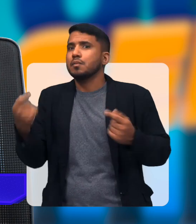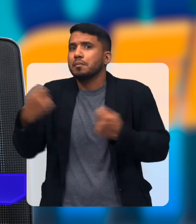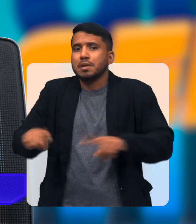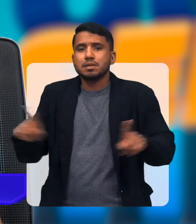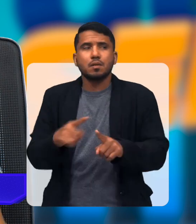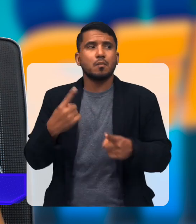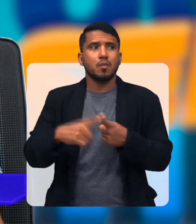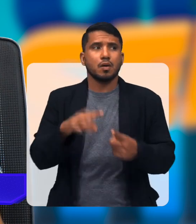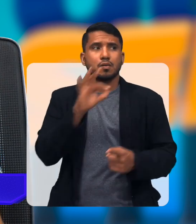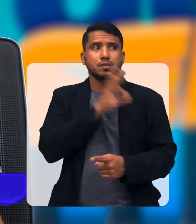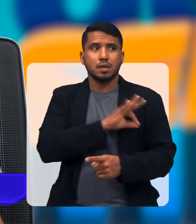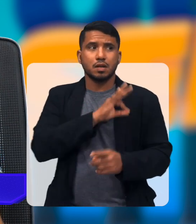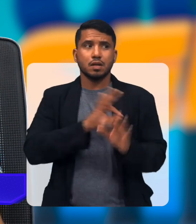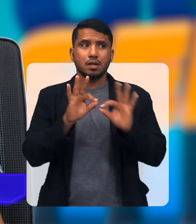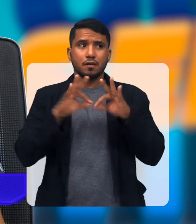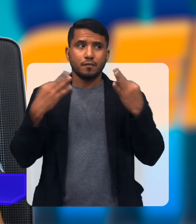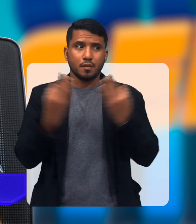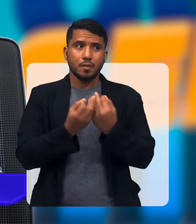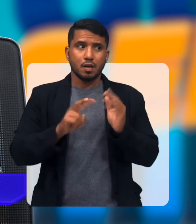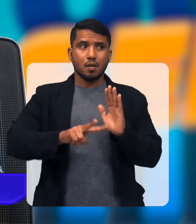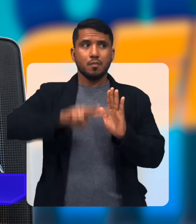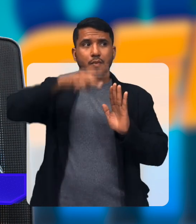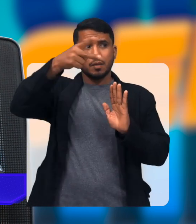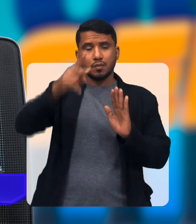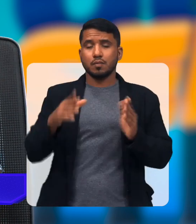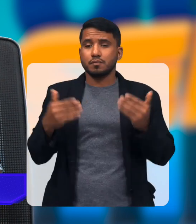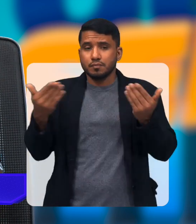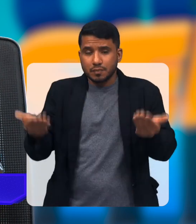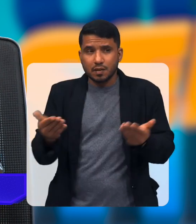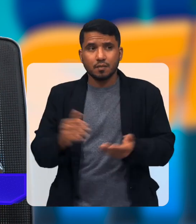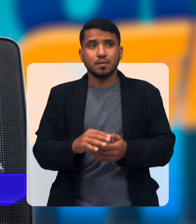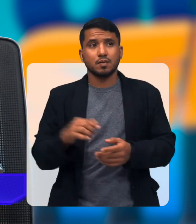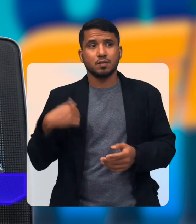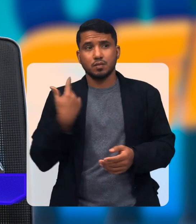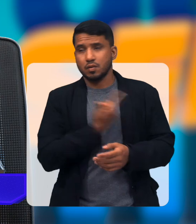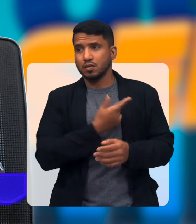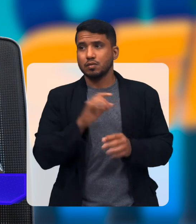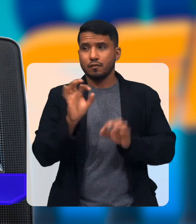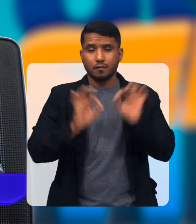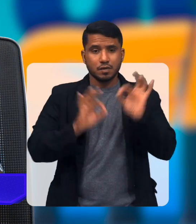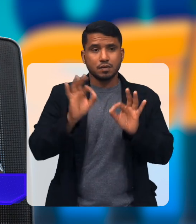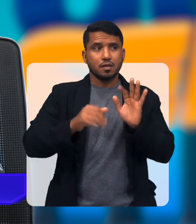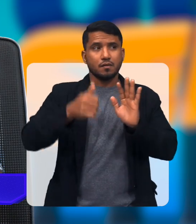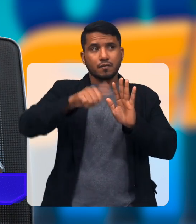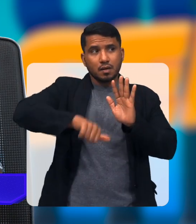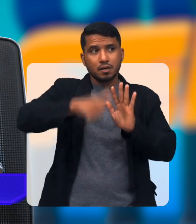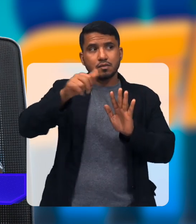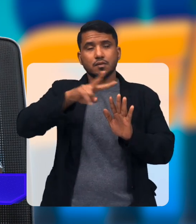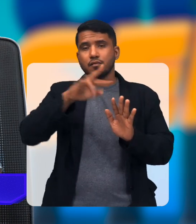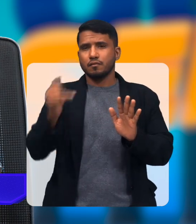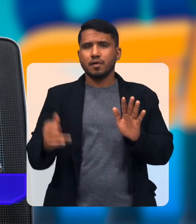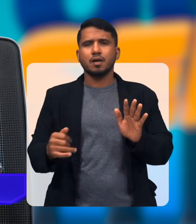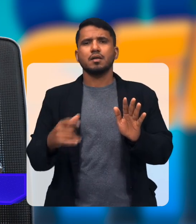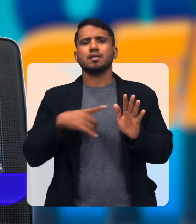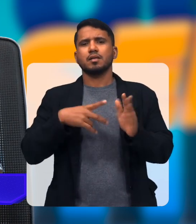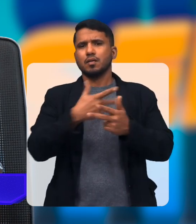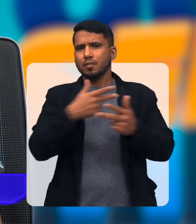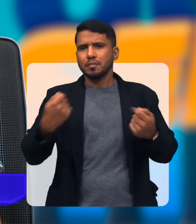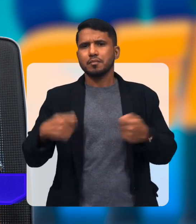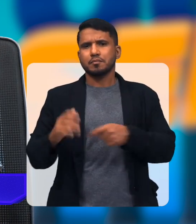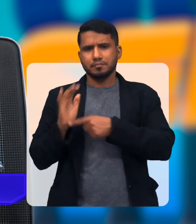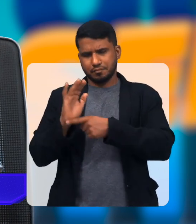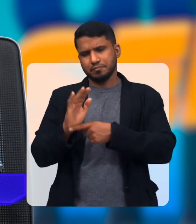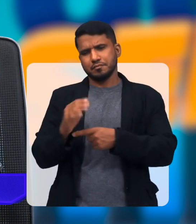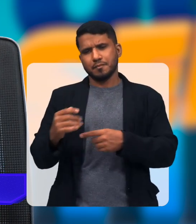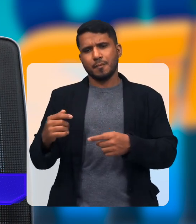E outros que não precisam mais, né? Que a renda per capita da família aumentou Então ele está fazendo essa reavaliação E eu